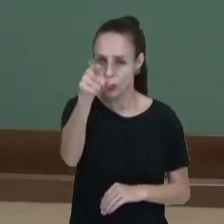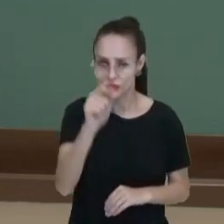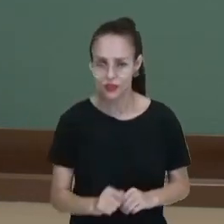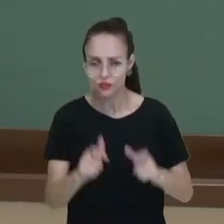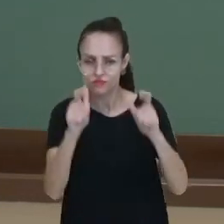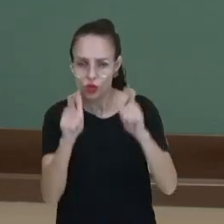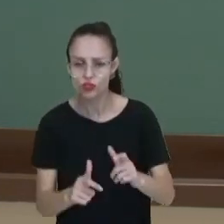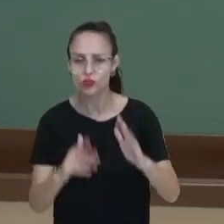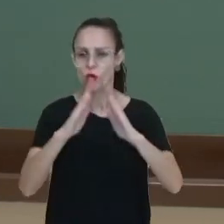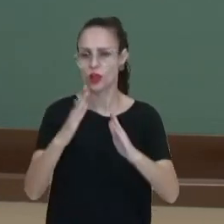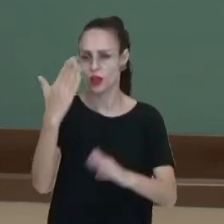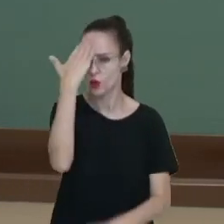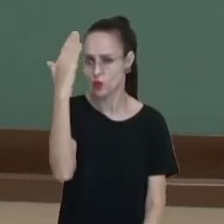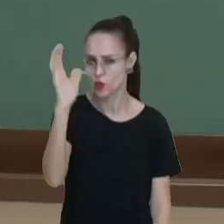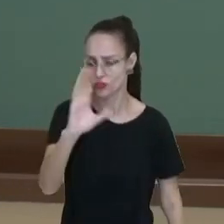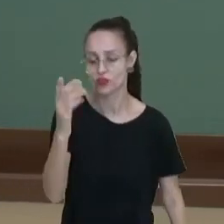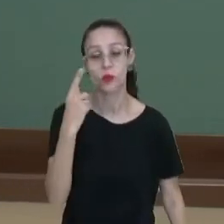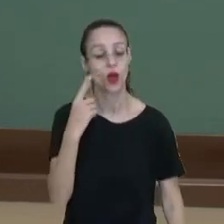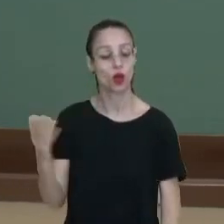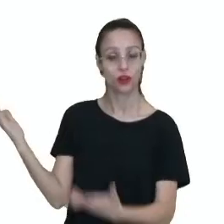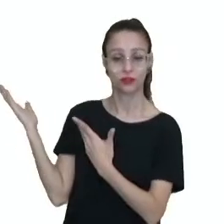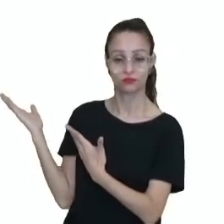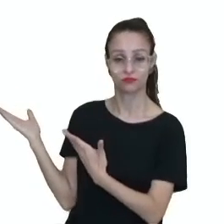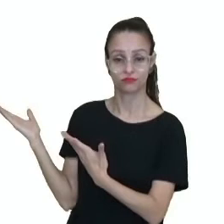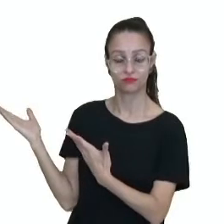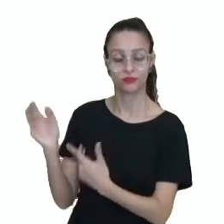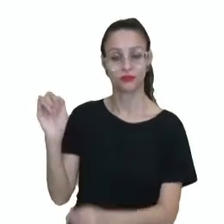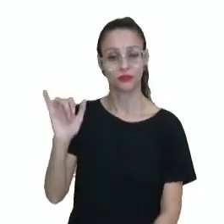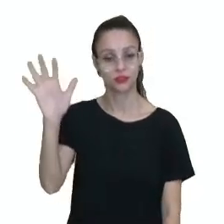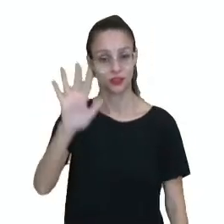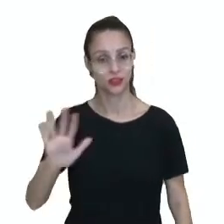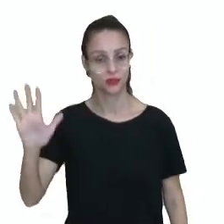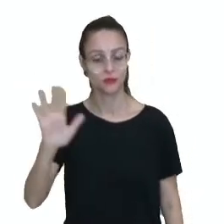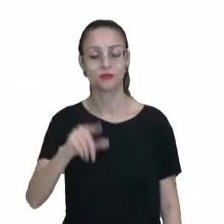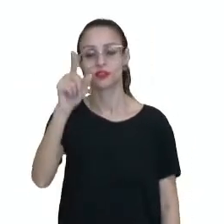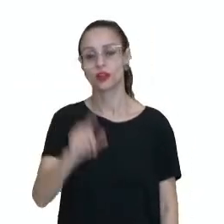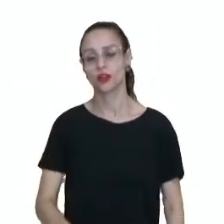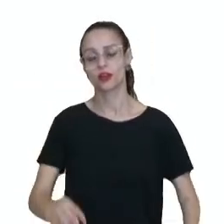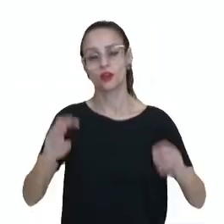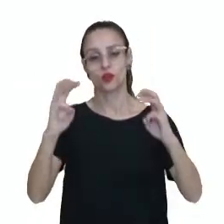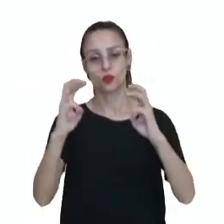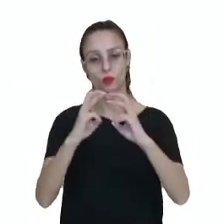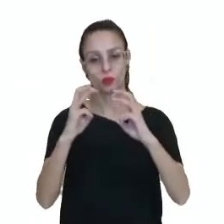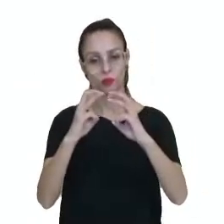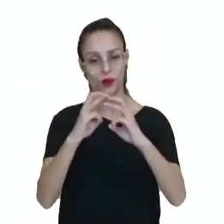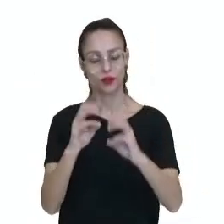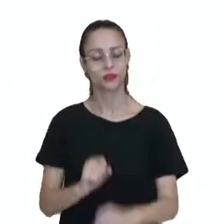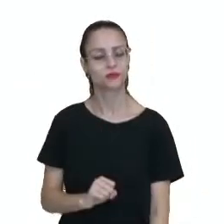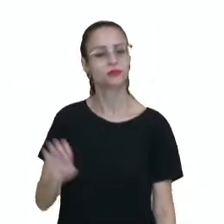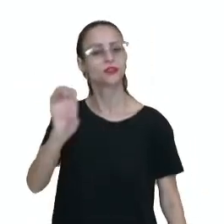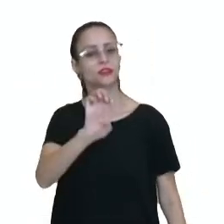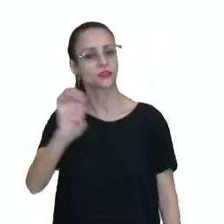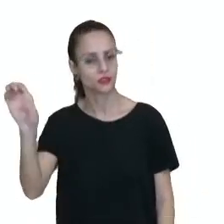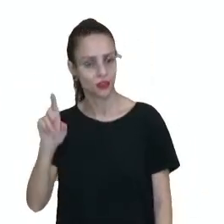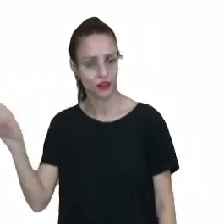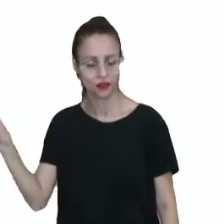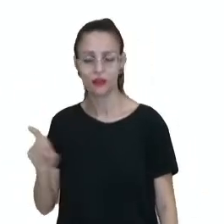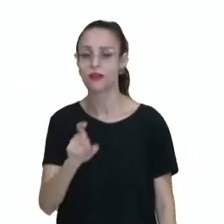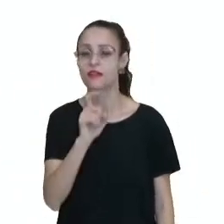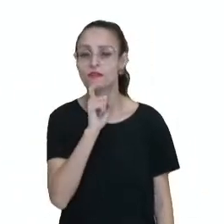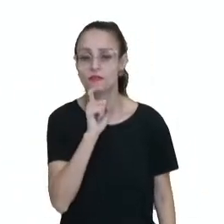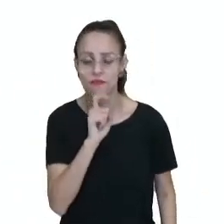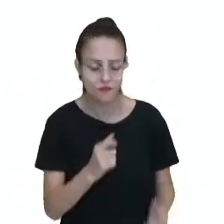região de Curitiba, repare nessa imagem. Nós temos um parque. Na imagem da esquerda, caiu geada.